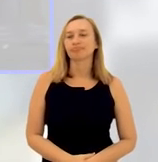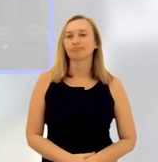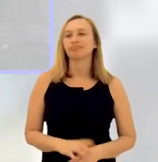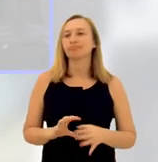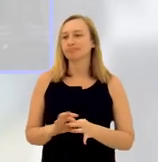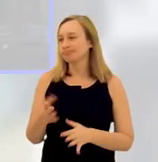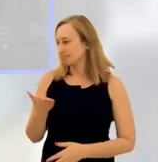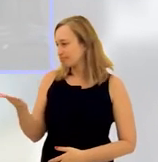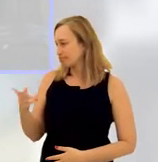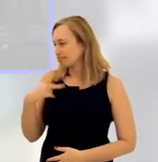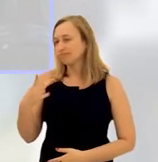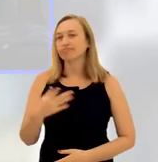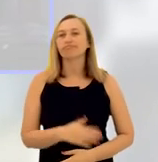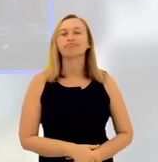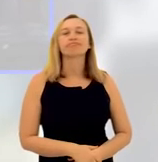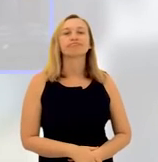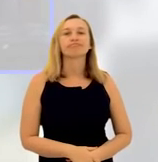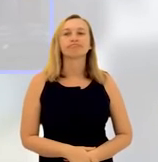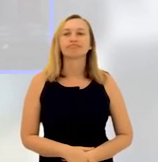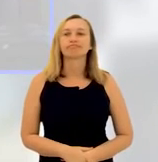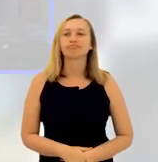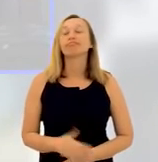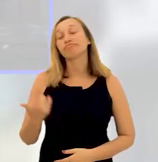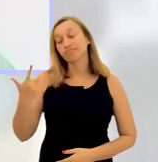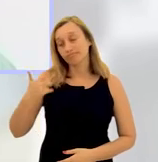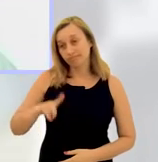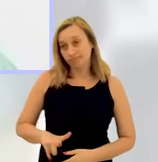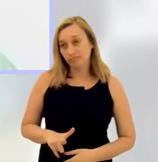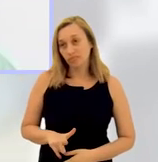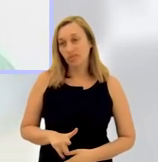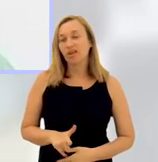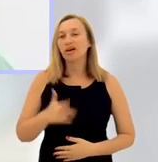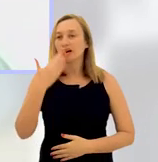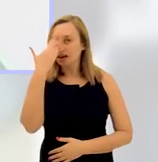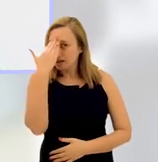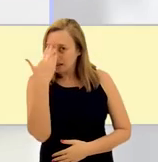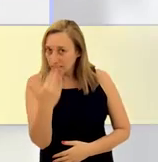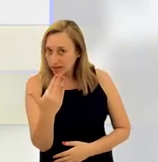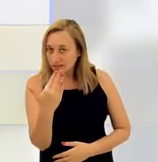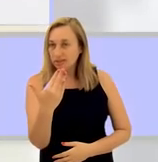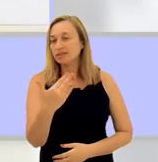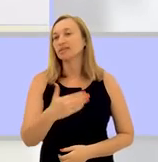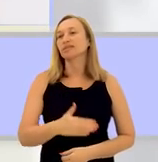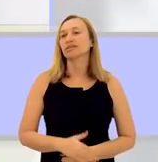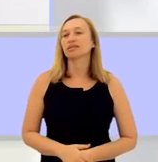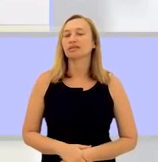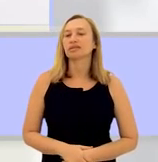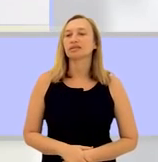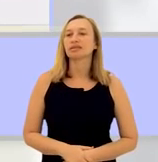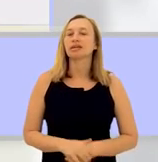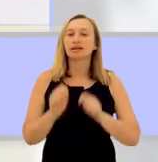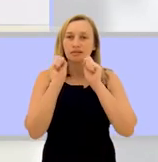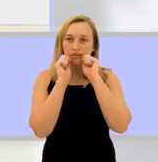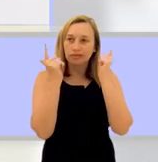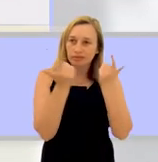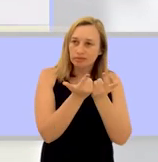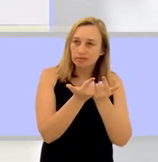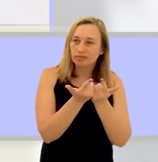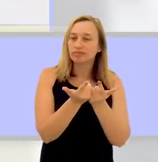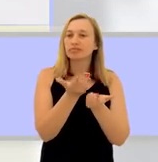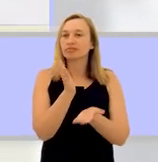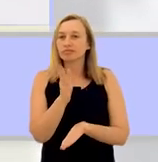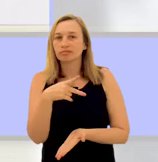Deixo um espaço aí para vocês. Eu quero, novamente, agradecer a Kia